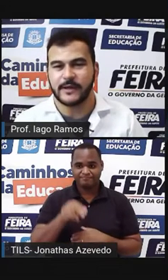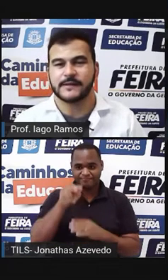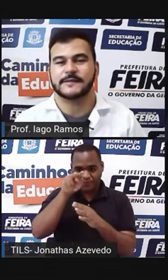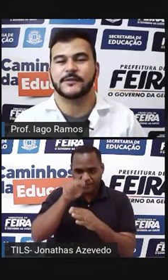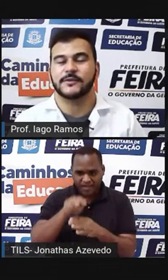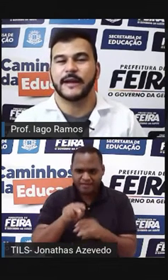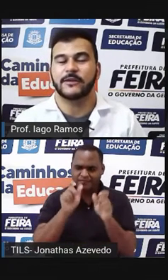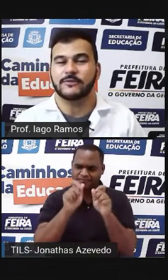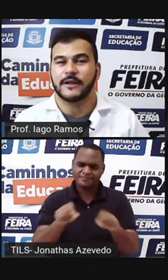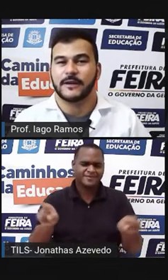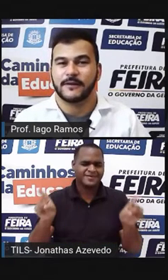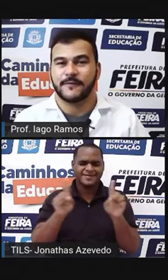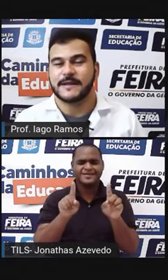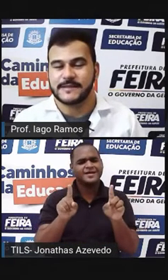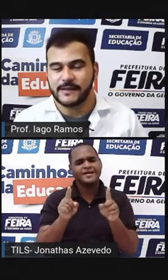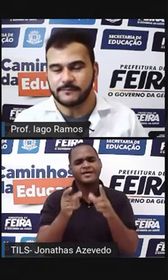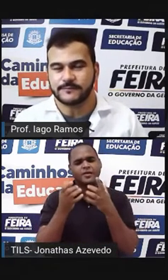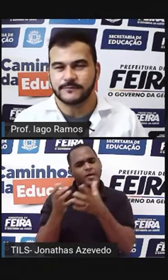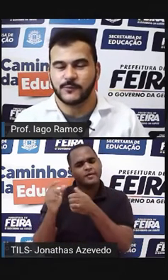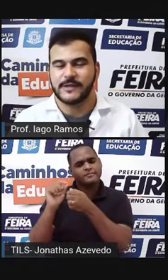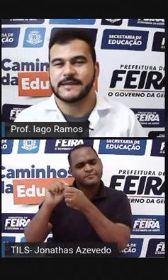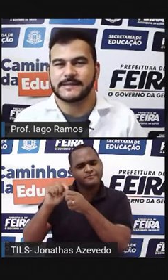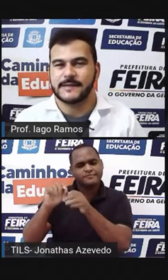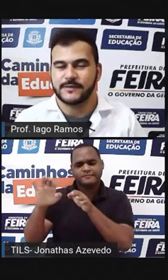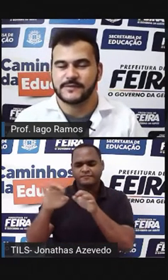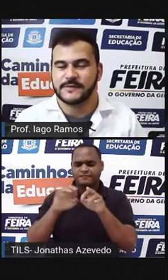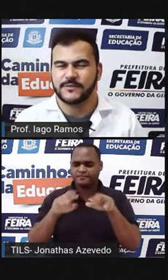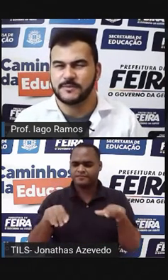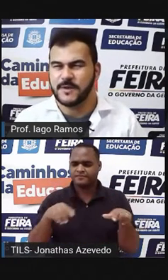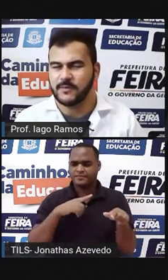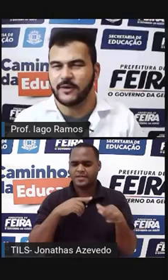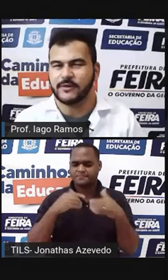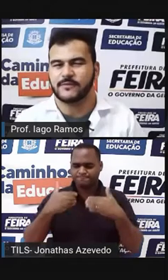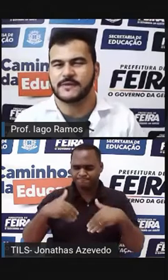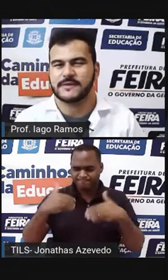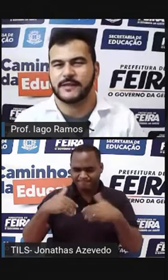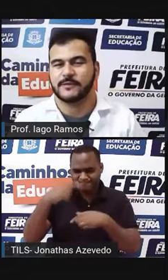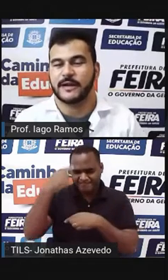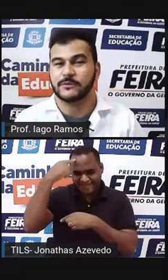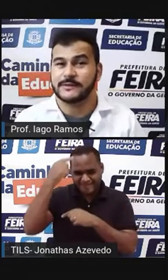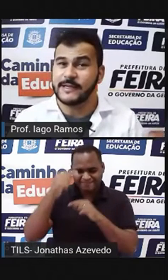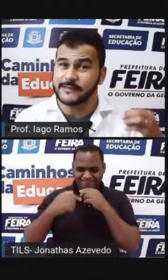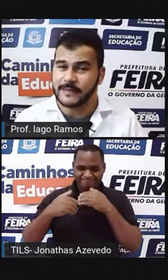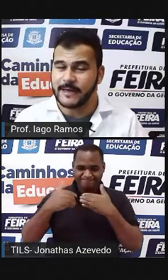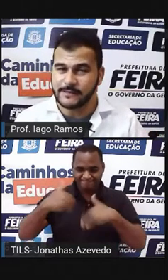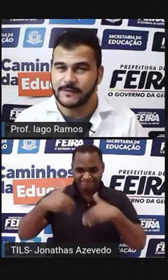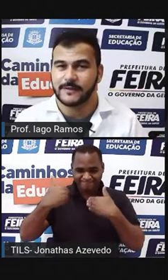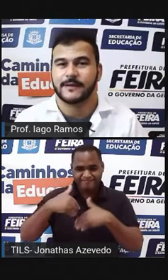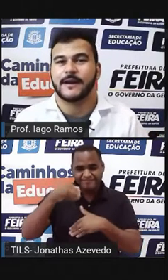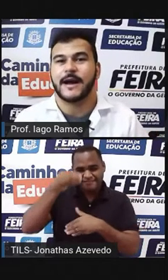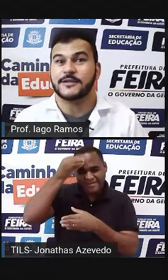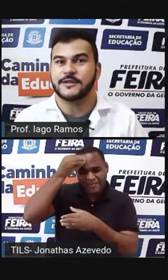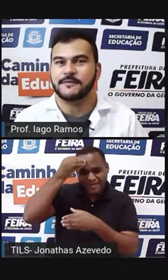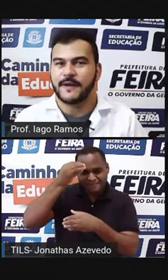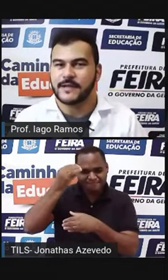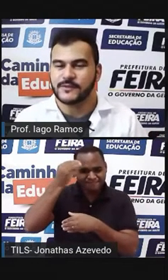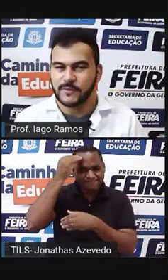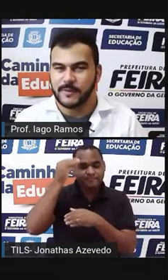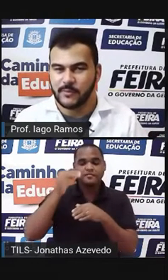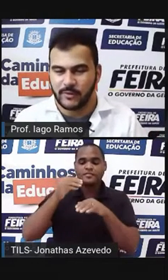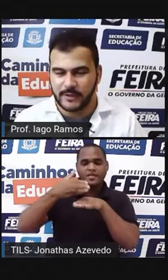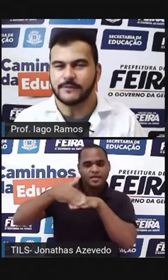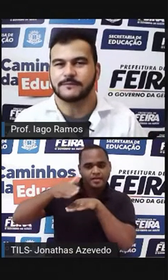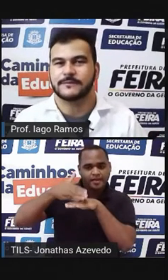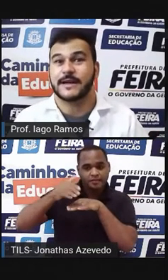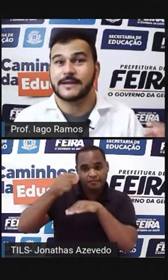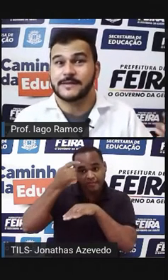porque assim, eu quero fazer um exercíciozinho de memória com você, eu quero tentar ativar a sua